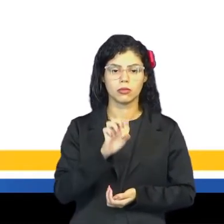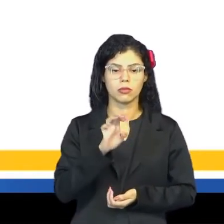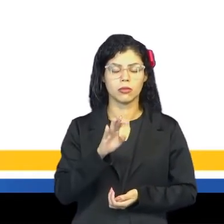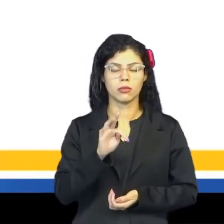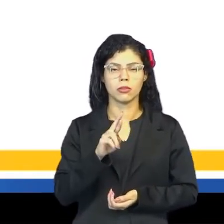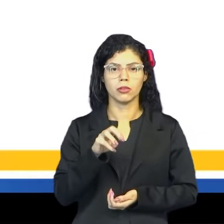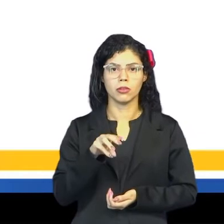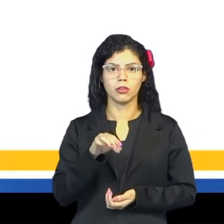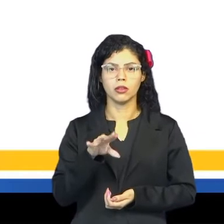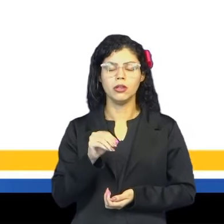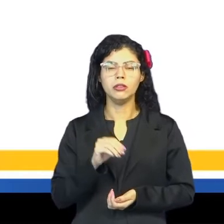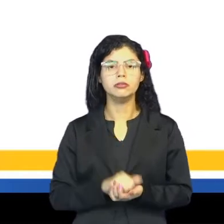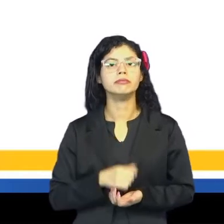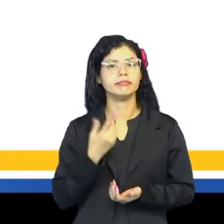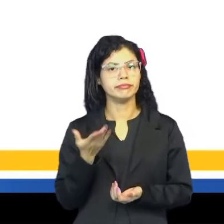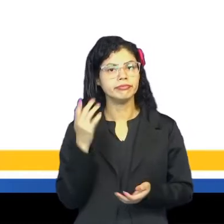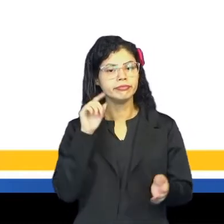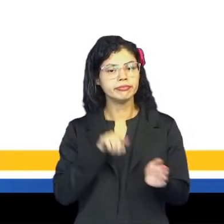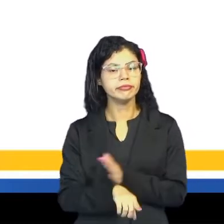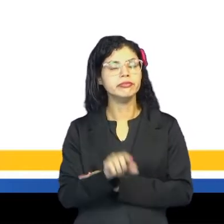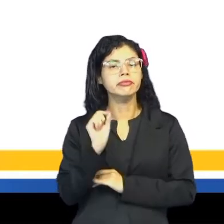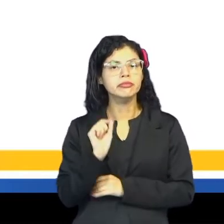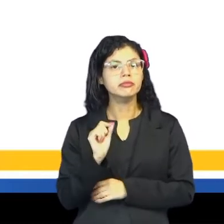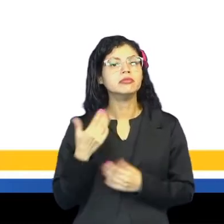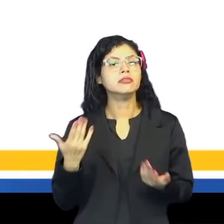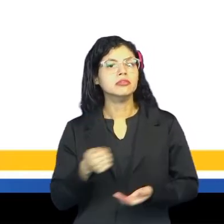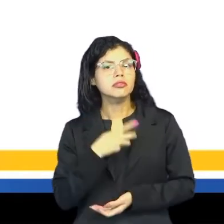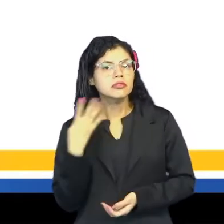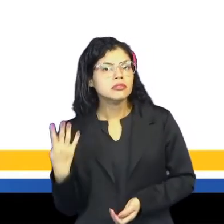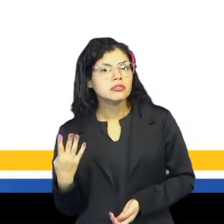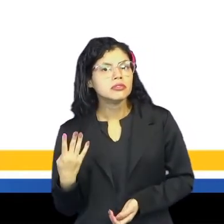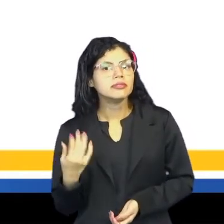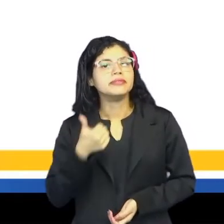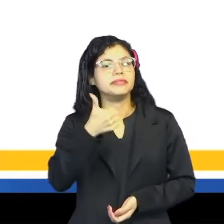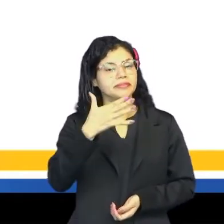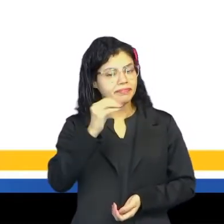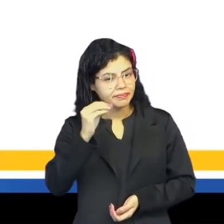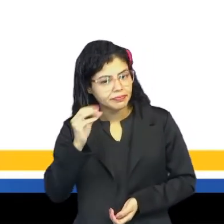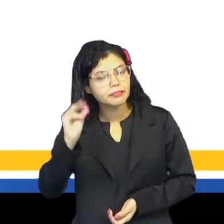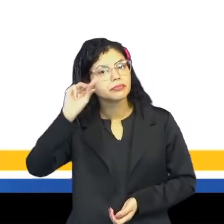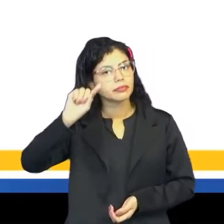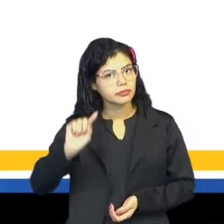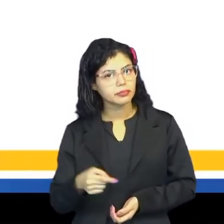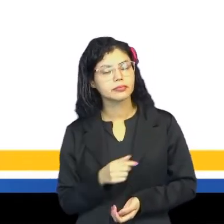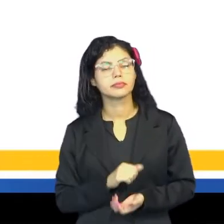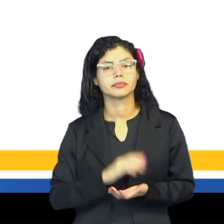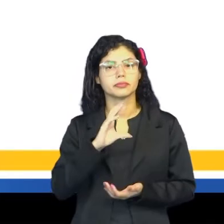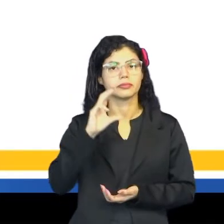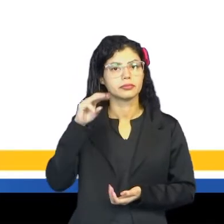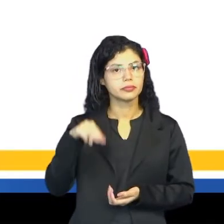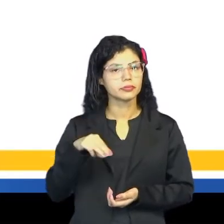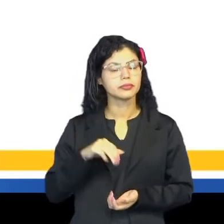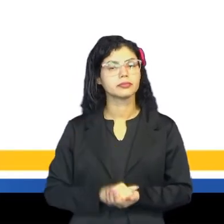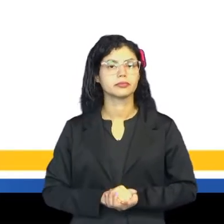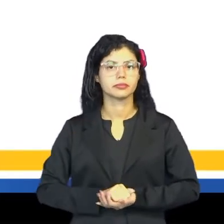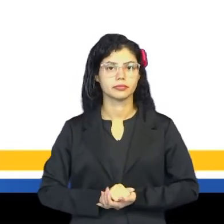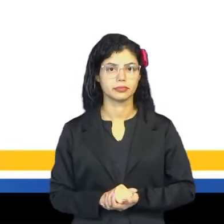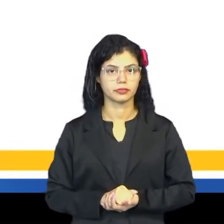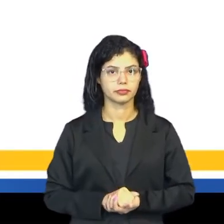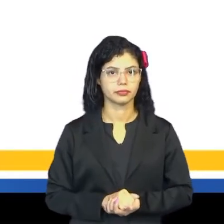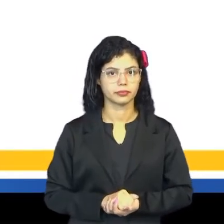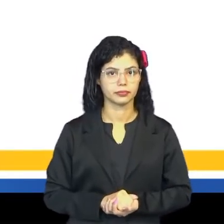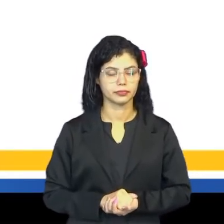Aí, o cara pergunta, o hectômetro é quanto? Cem metros. Um hectômetro equivale cem metros.